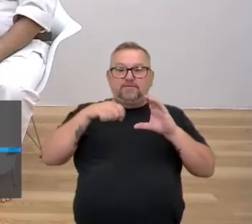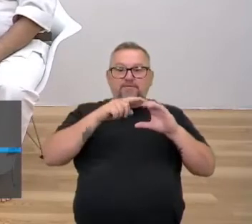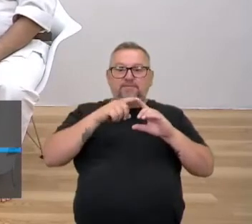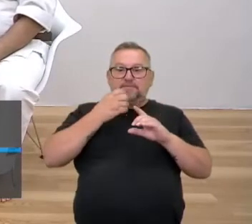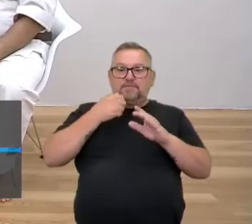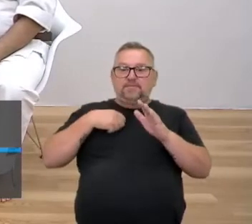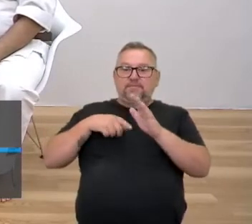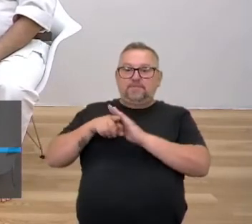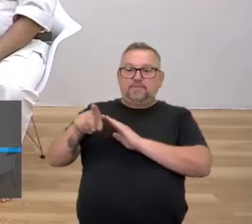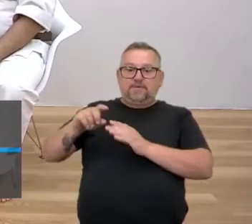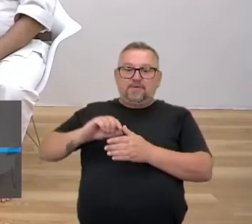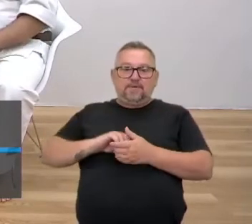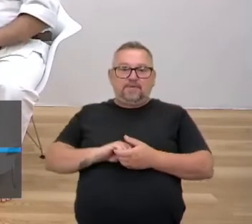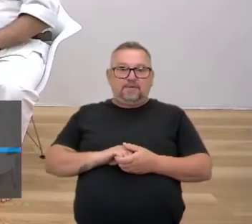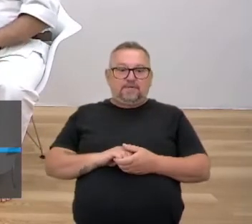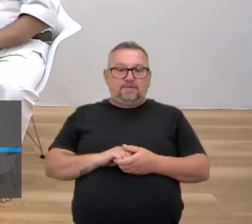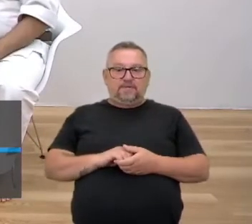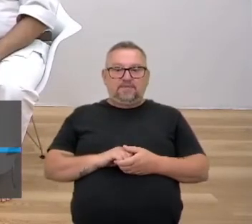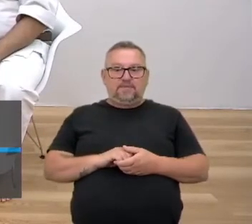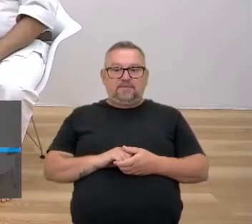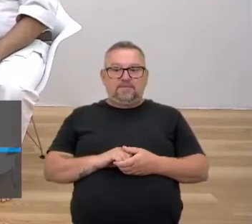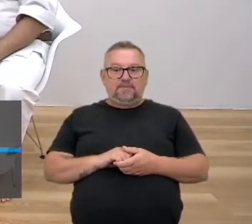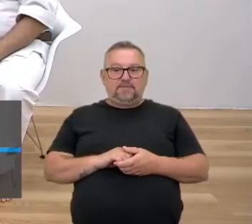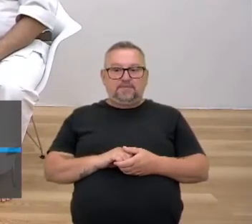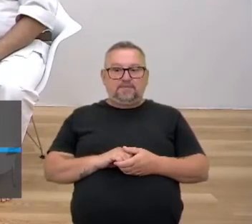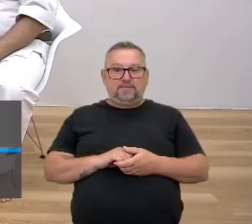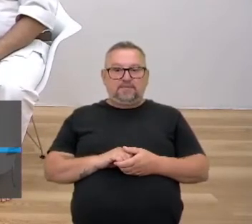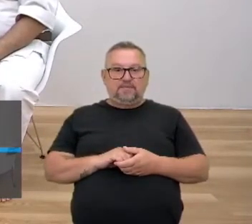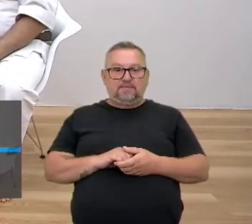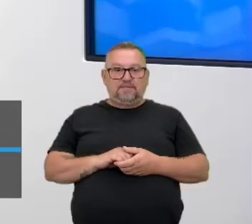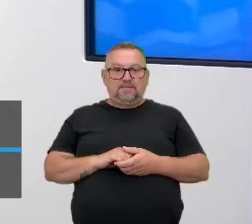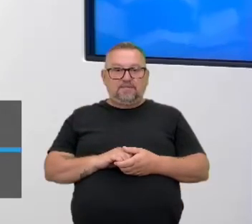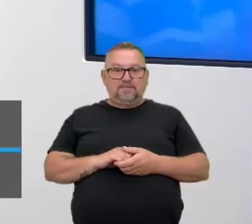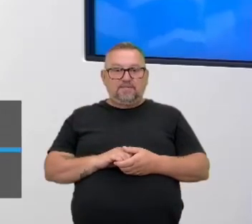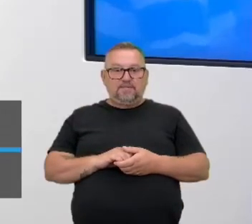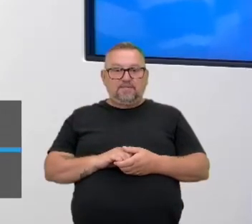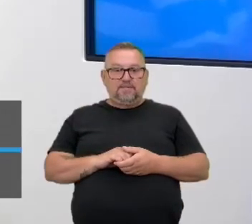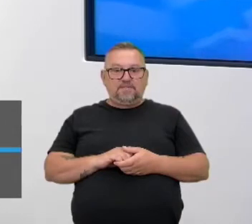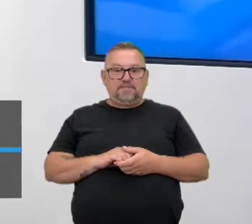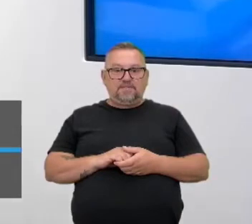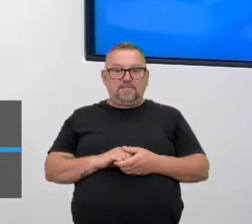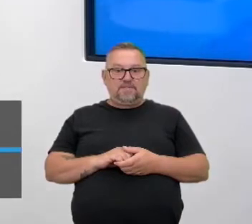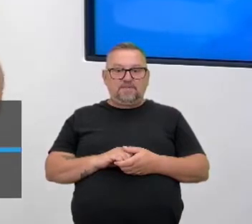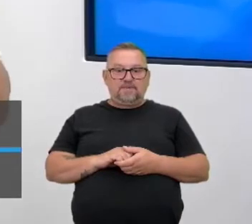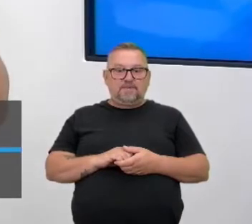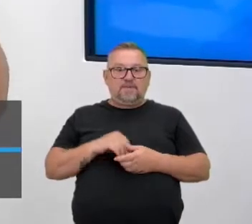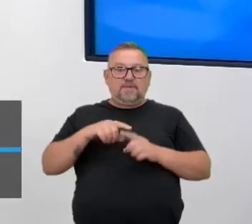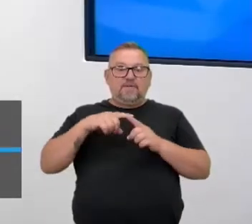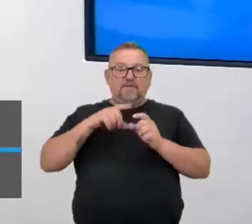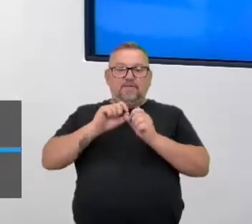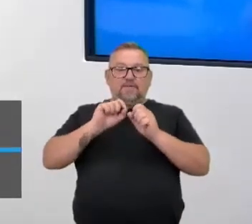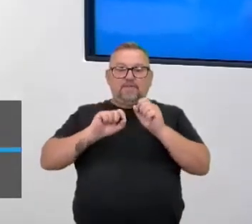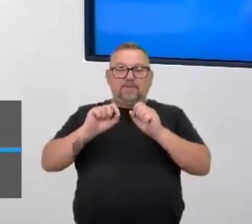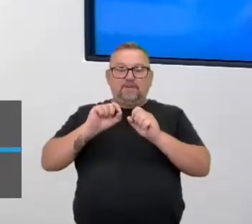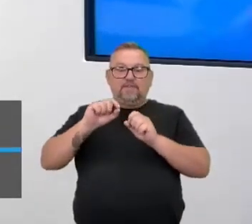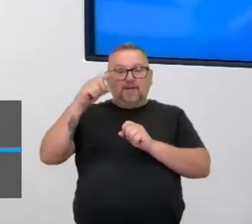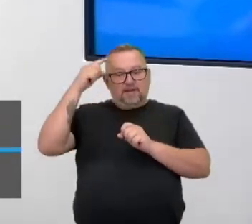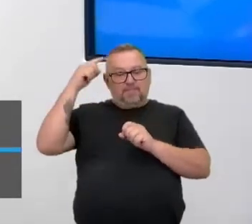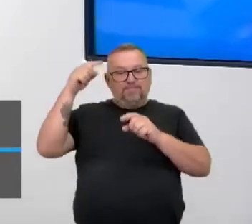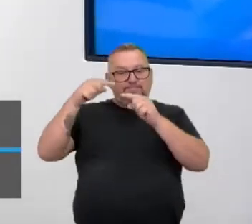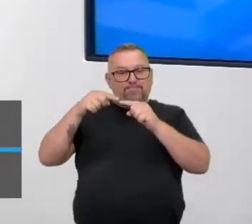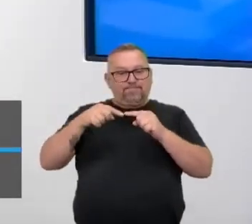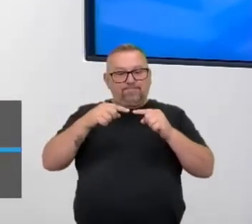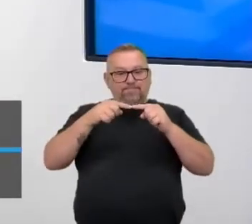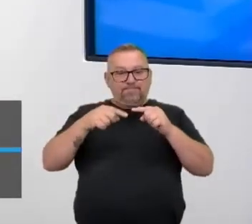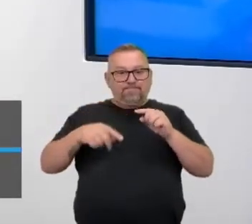perguntar, né? Não, é muito gostoso. Anima mesmo, incitei pra você falar, mas... Eu tô fazendo já aquelas ligações